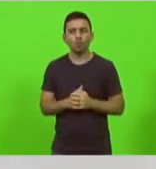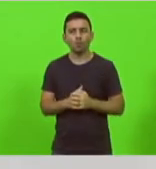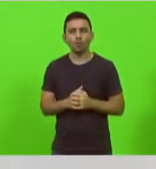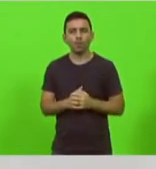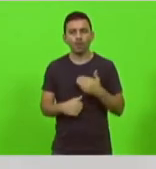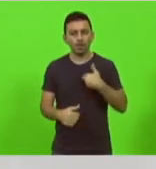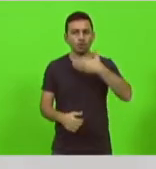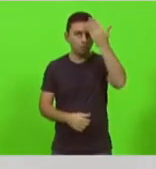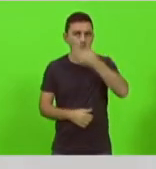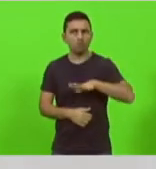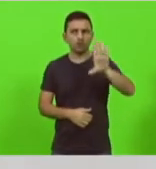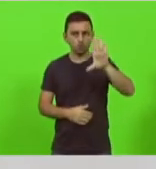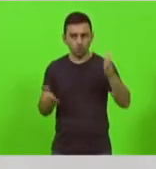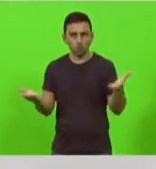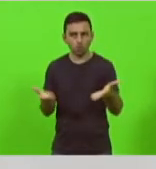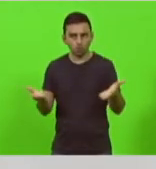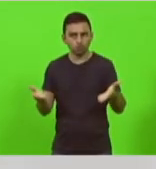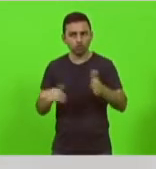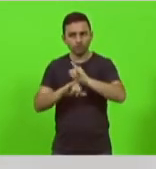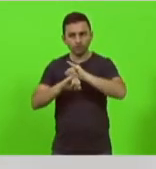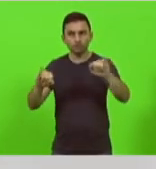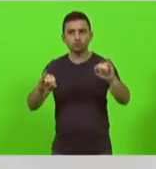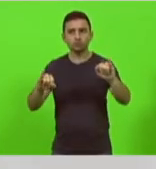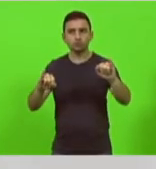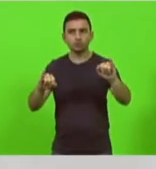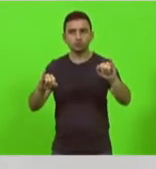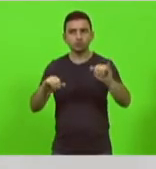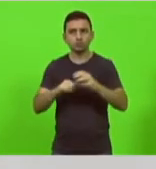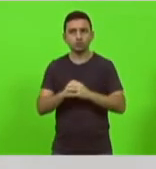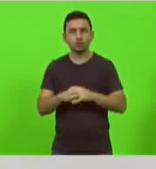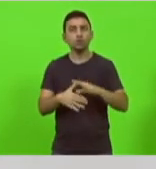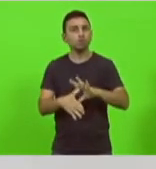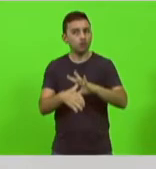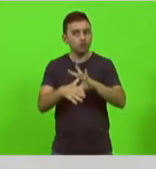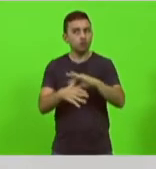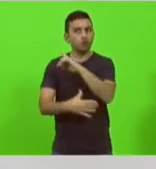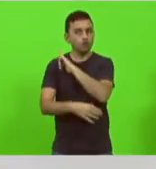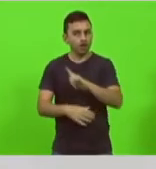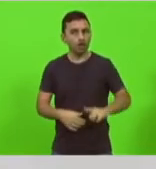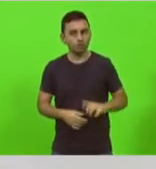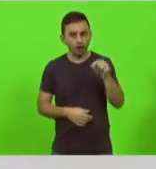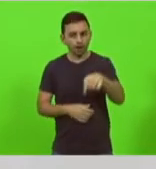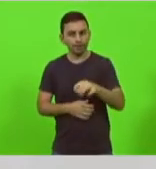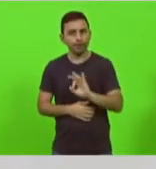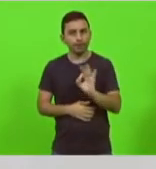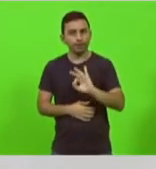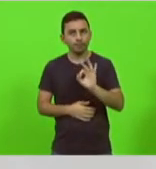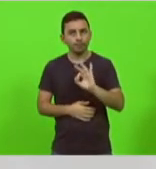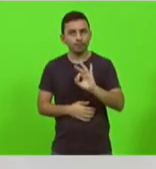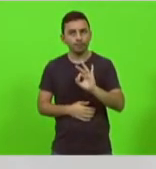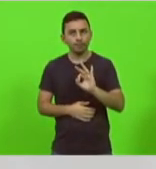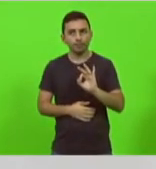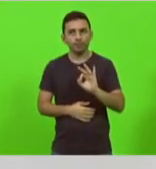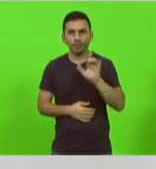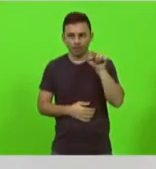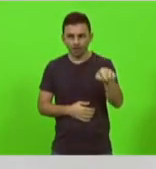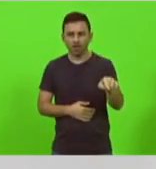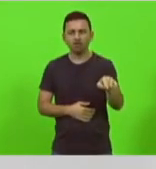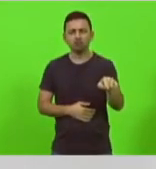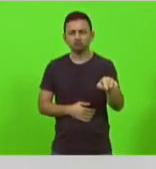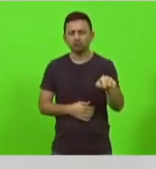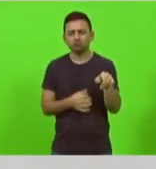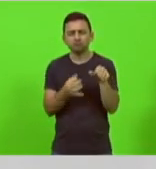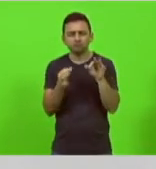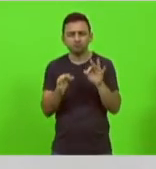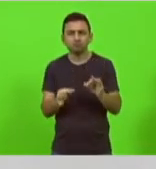faço uma promessa aqui hoje para vocês inclusive o nosso líder do governo que não está aqui mas que é alguém muito cordial mas